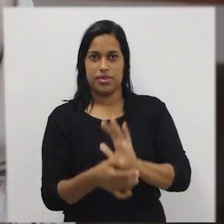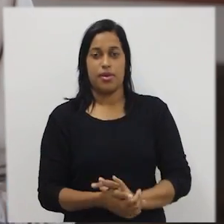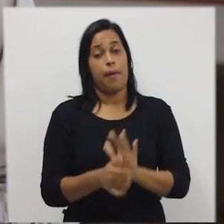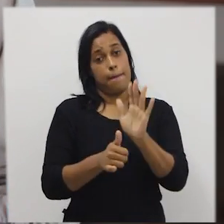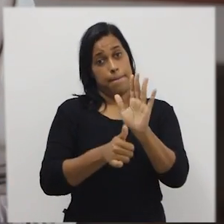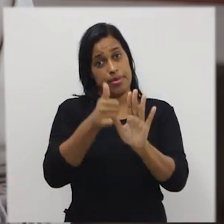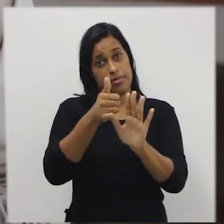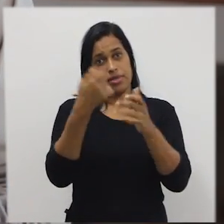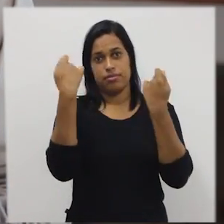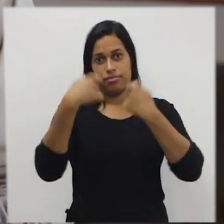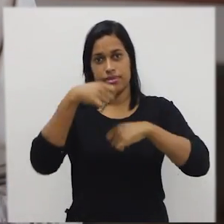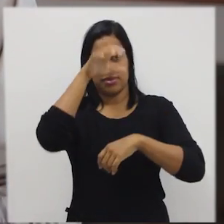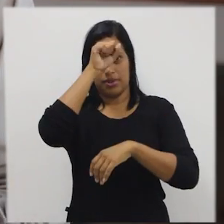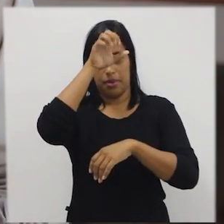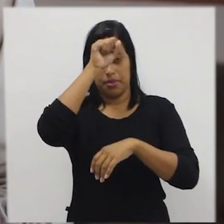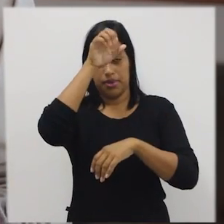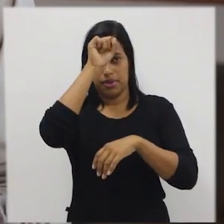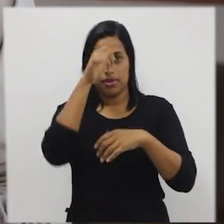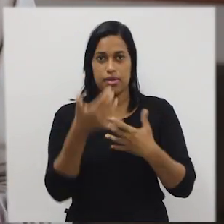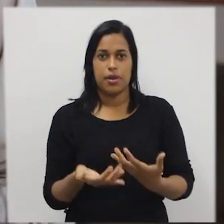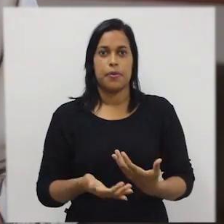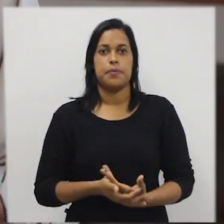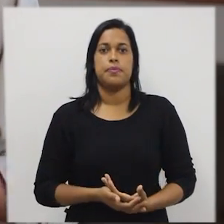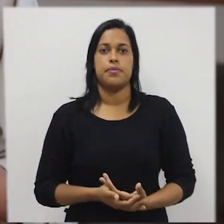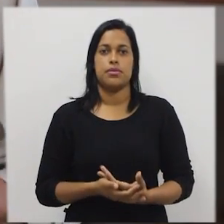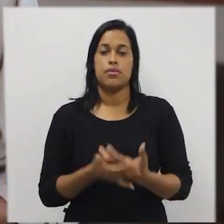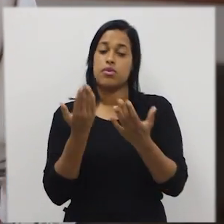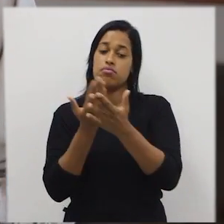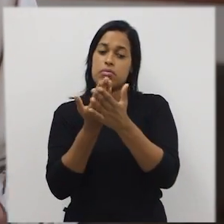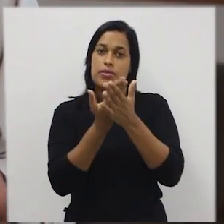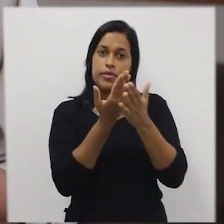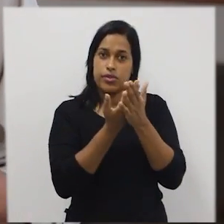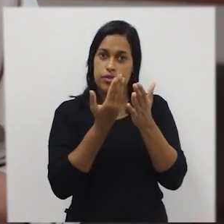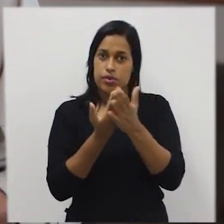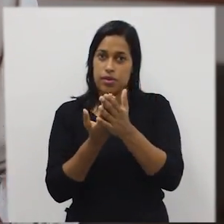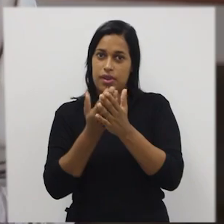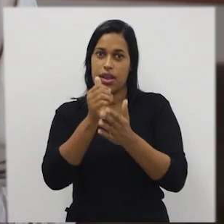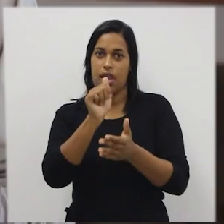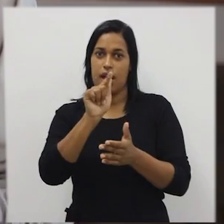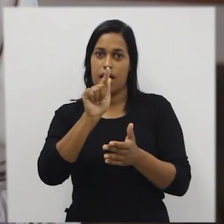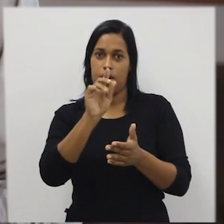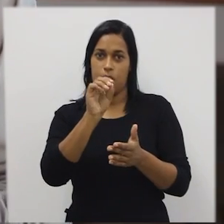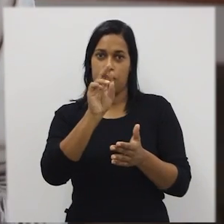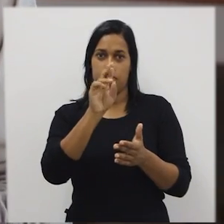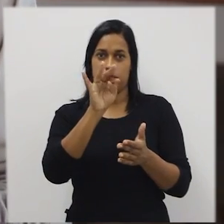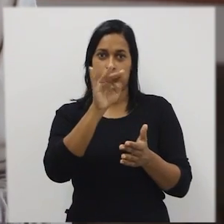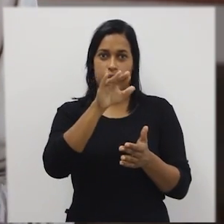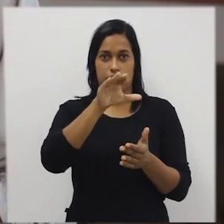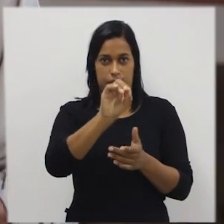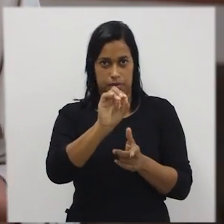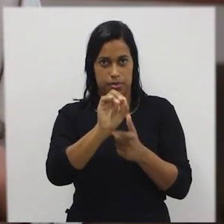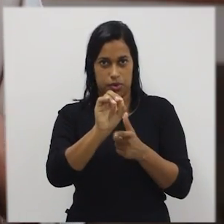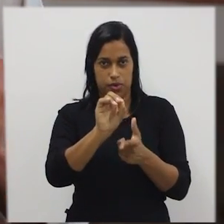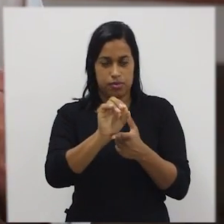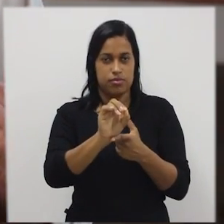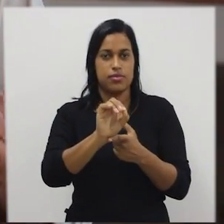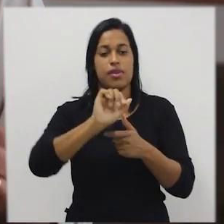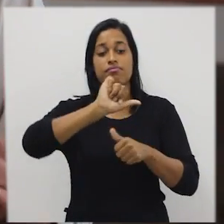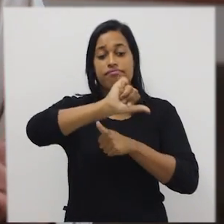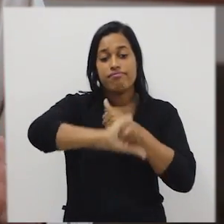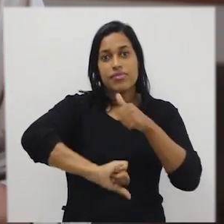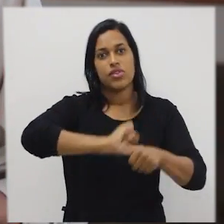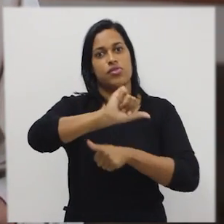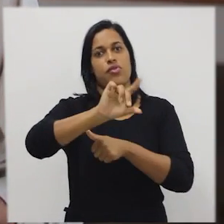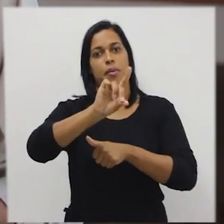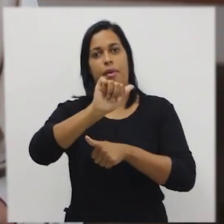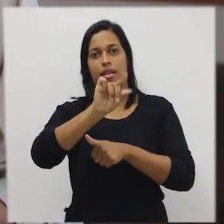primeira coisa que nós precisamos aprender quando vamos fazer um algoritmo é que ele vai transformar